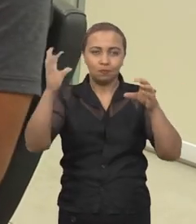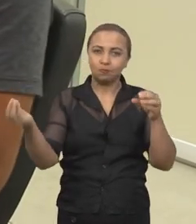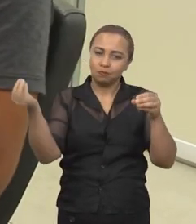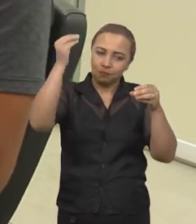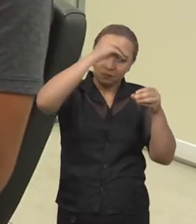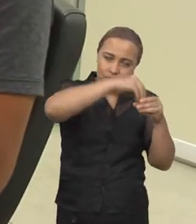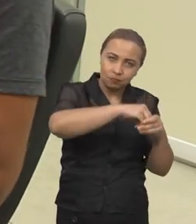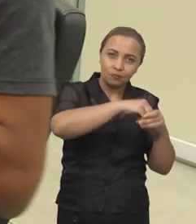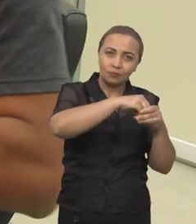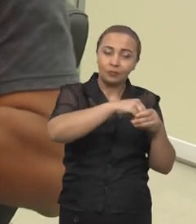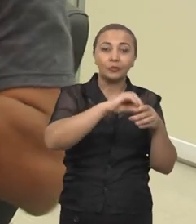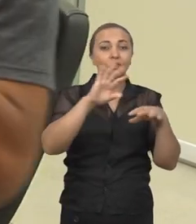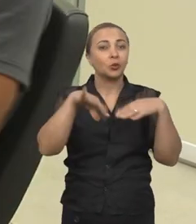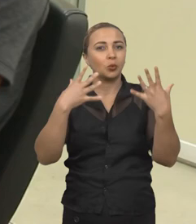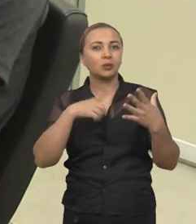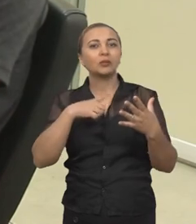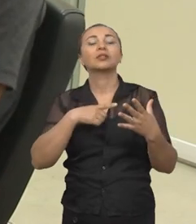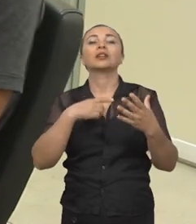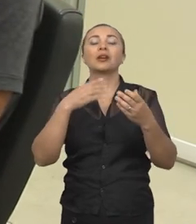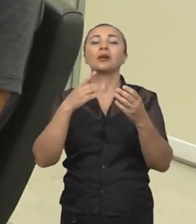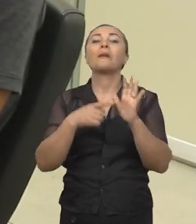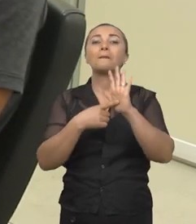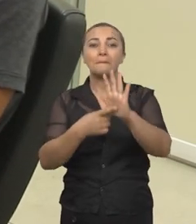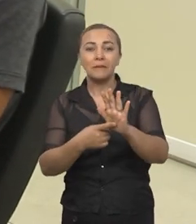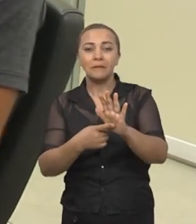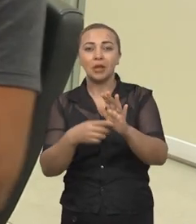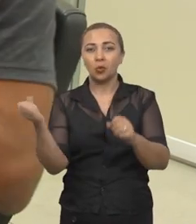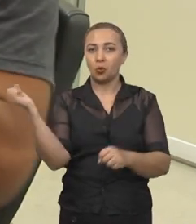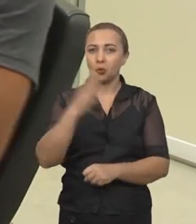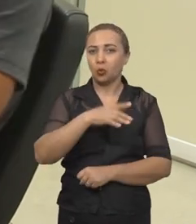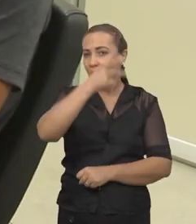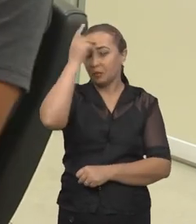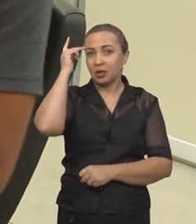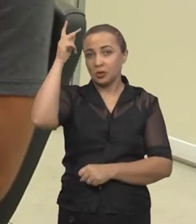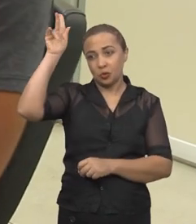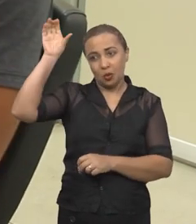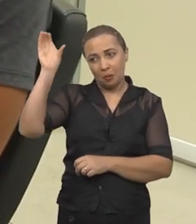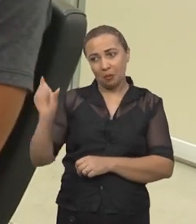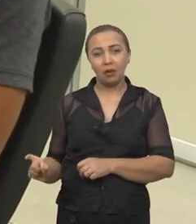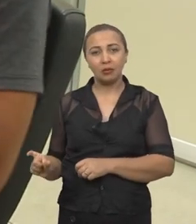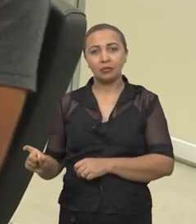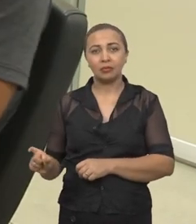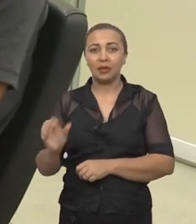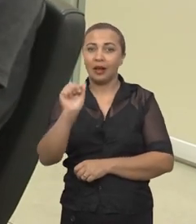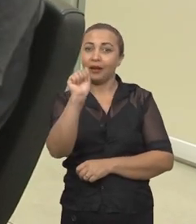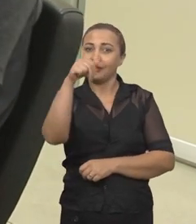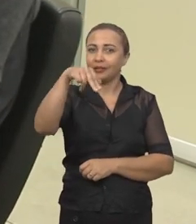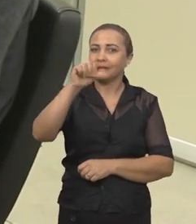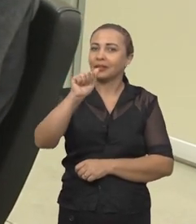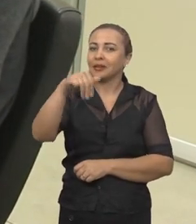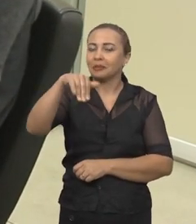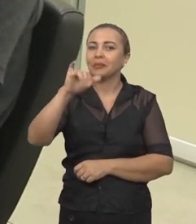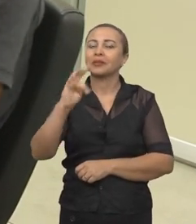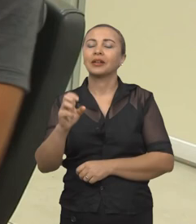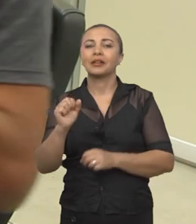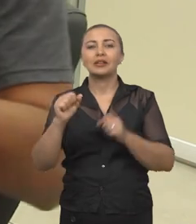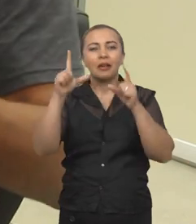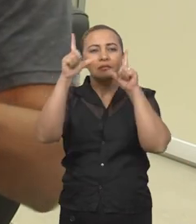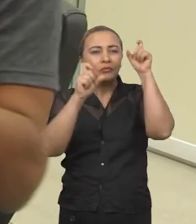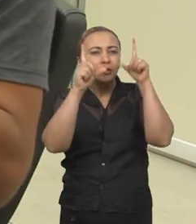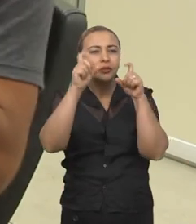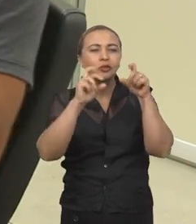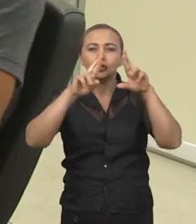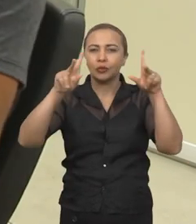treinamento quando apresentamos um novo paciente com características de anamnese e de imagens diferentes